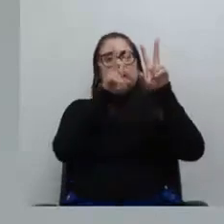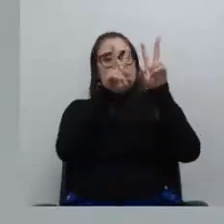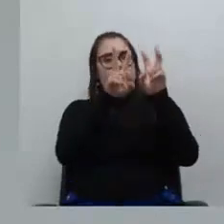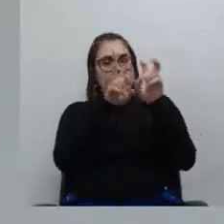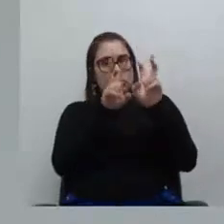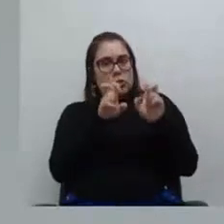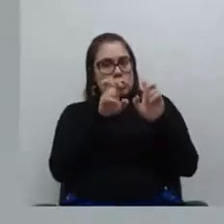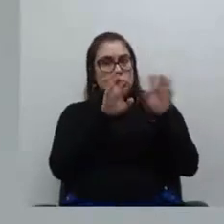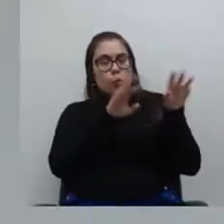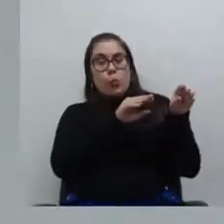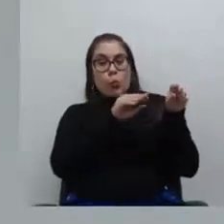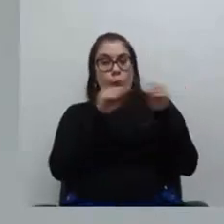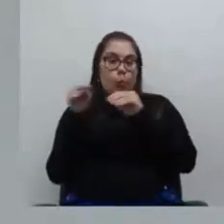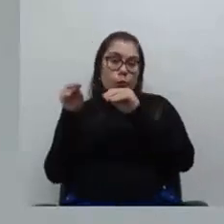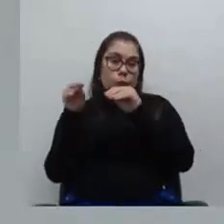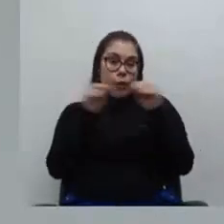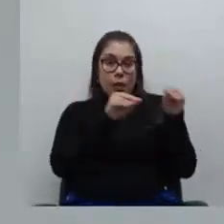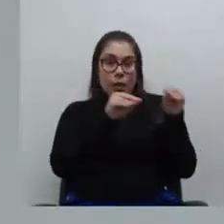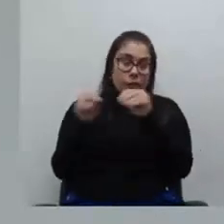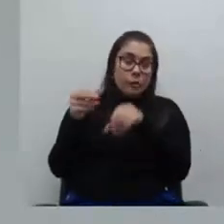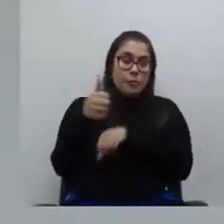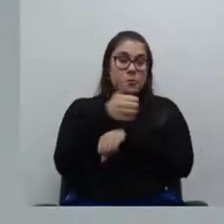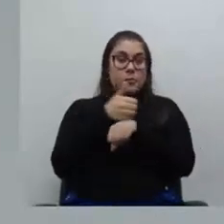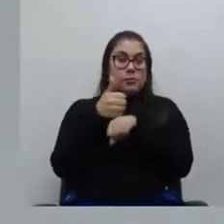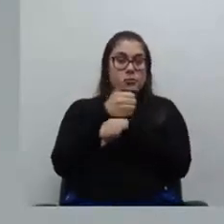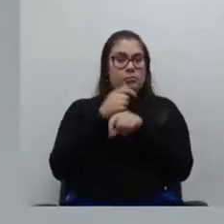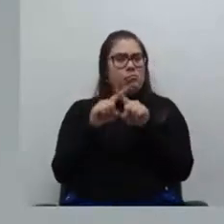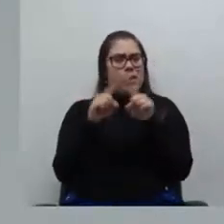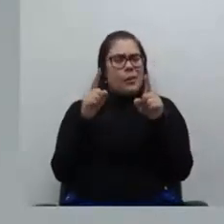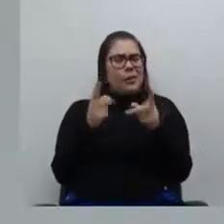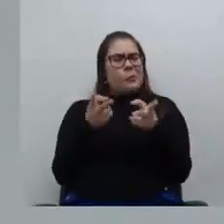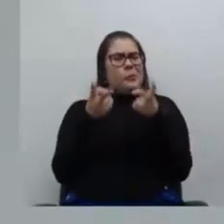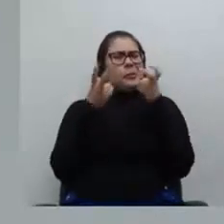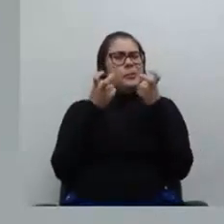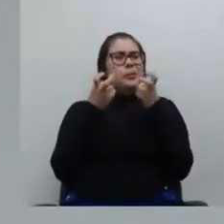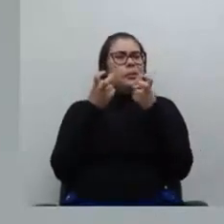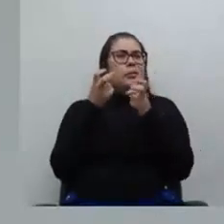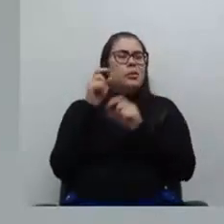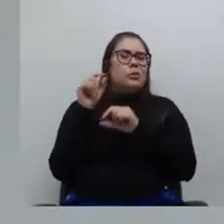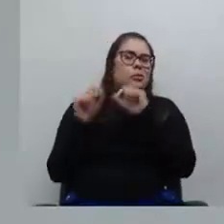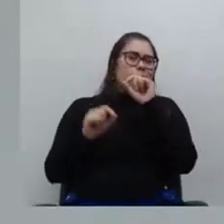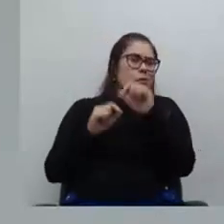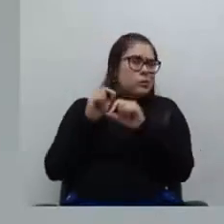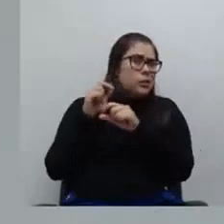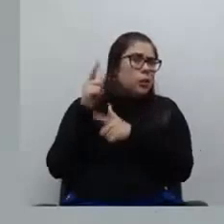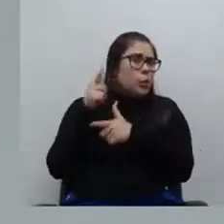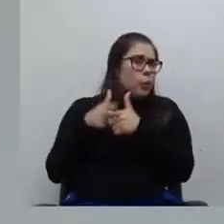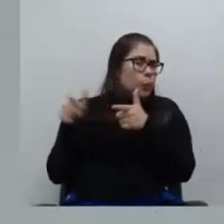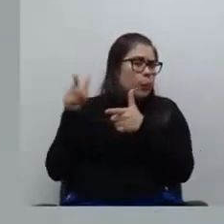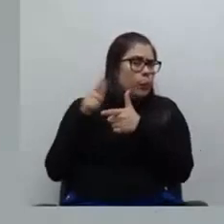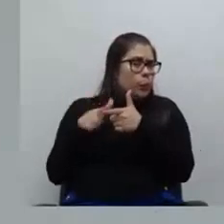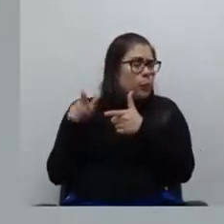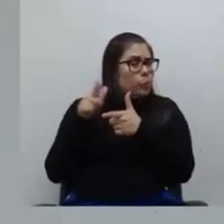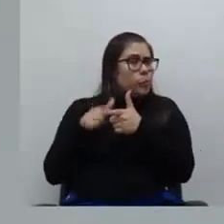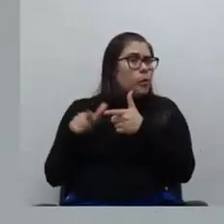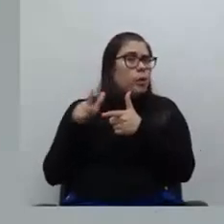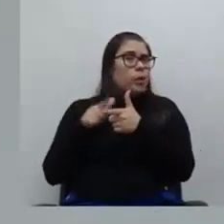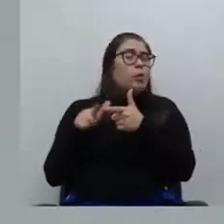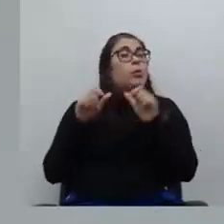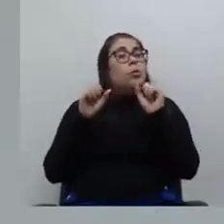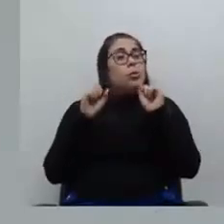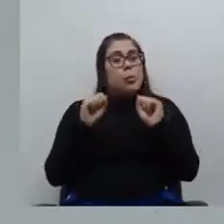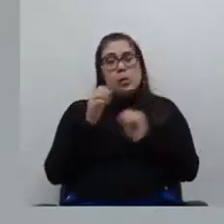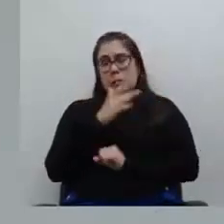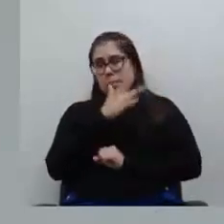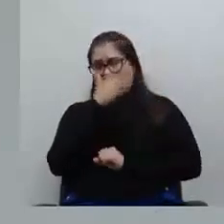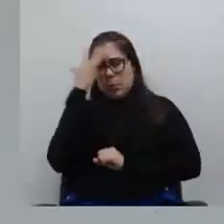mudarem de carreira, né? Mas, eu sempre olho isso com um pouco de alguma coisa, alguma coisa não vai bem, né? Mas, assim, óbvio que pode ser que